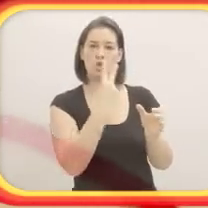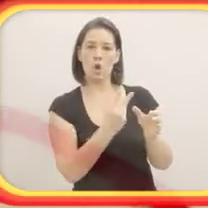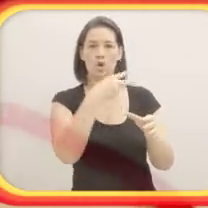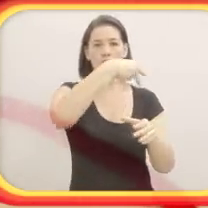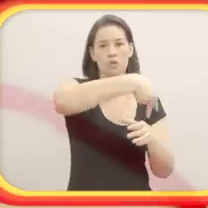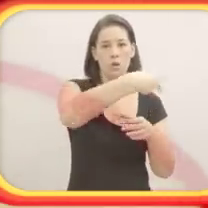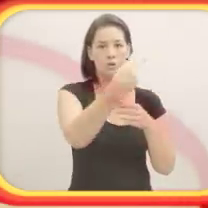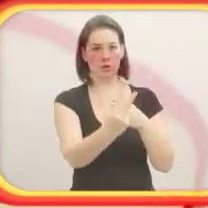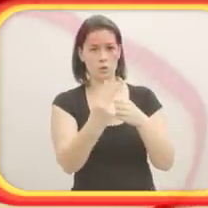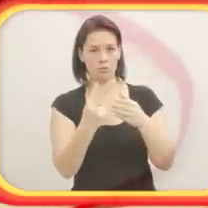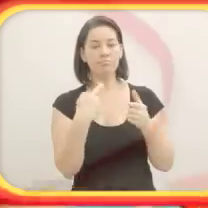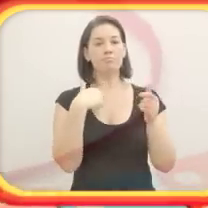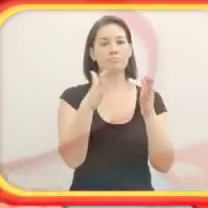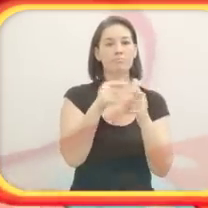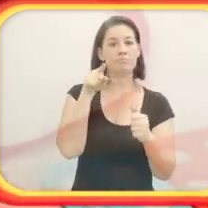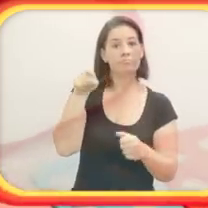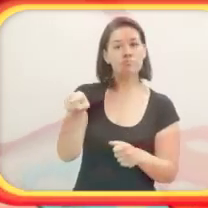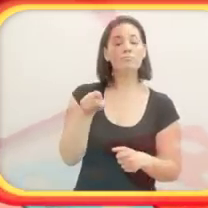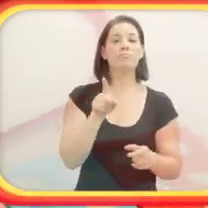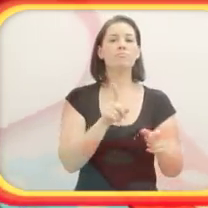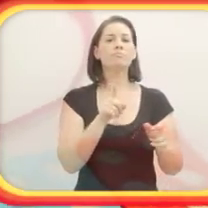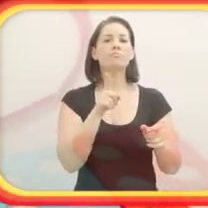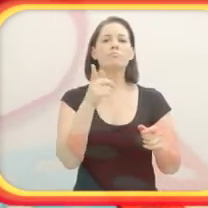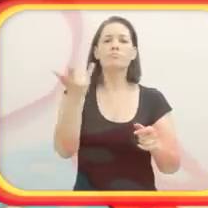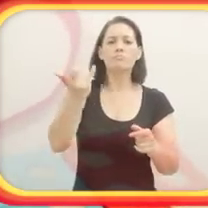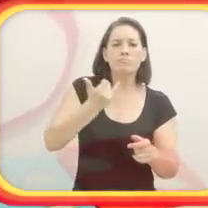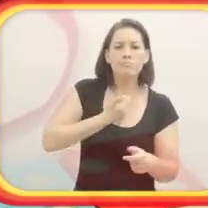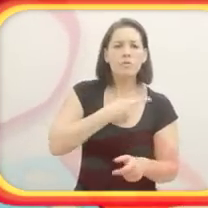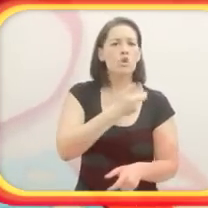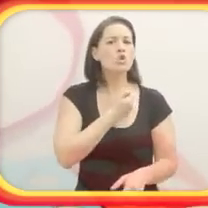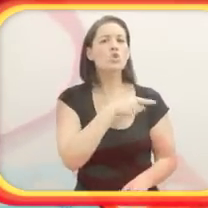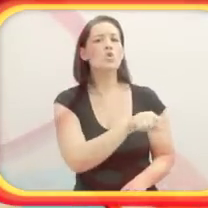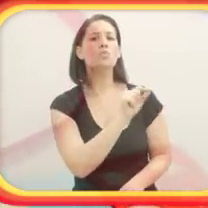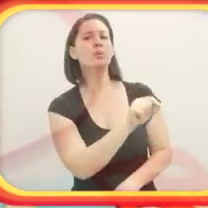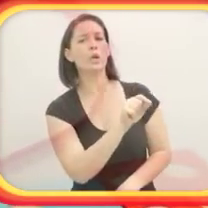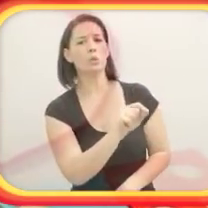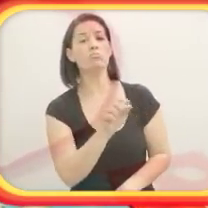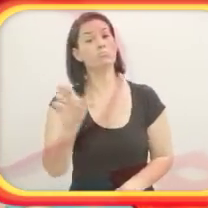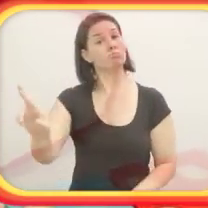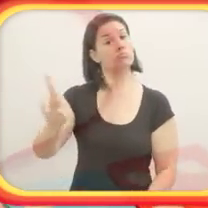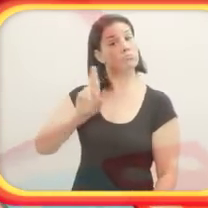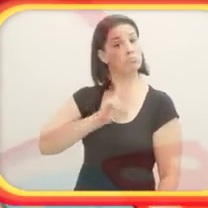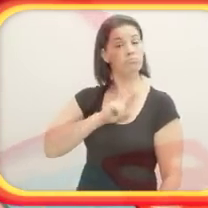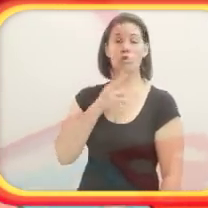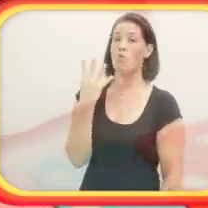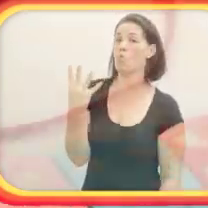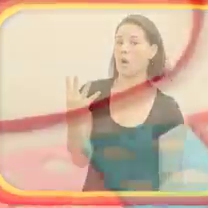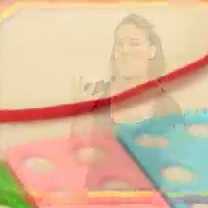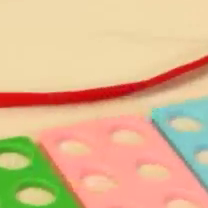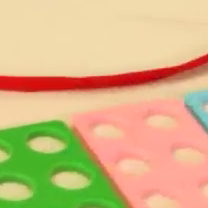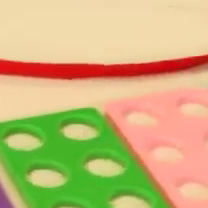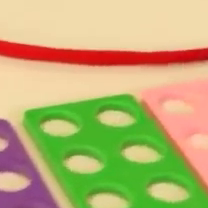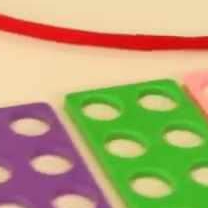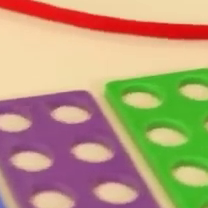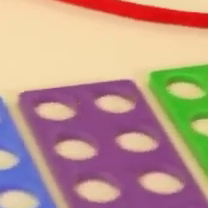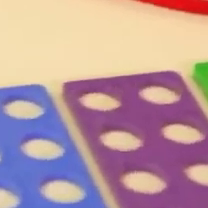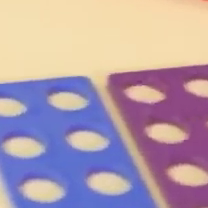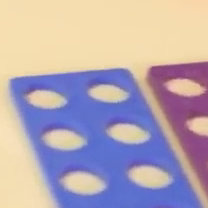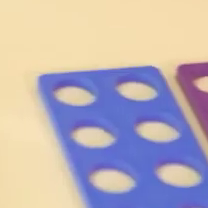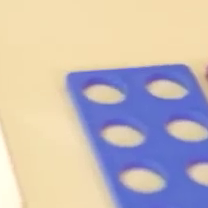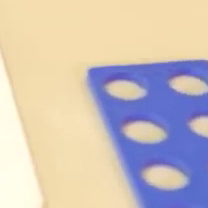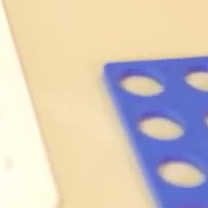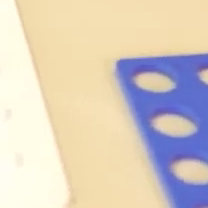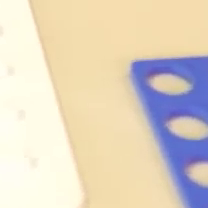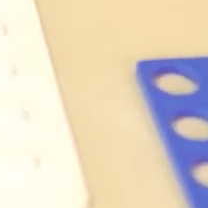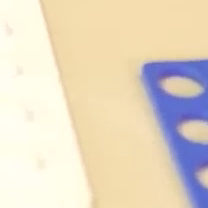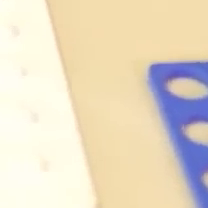me digam que número essa peça representa, e aí ele vai me dizer quatro. Léo encaixa a peça com quatro furos na